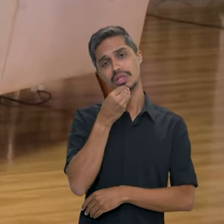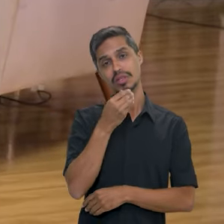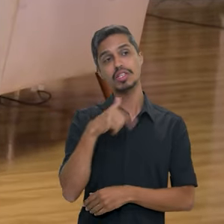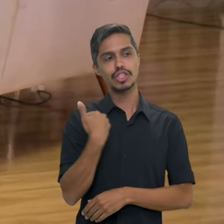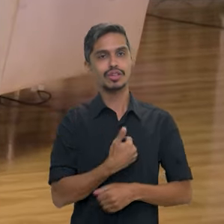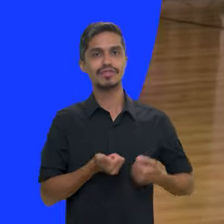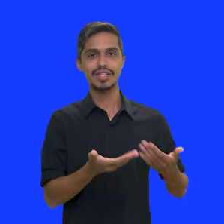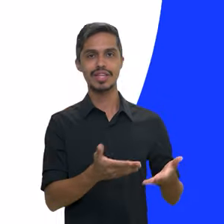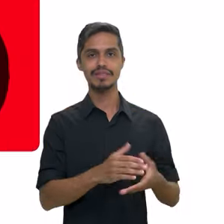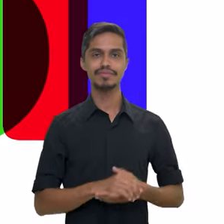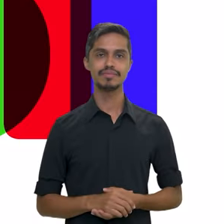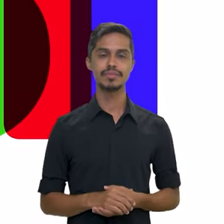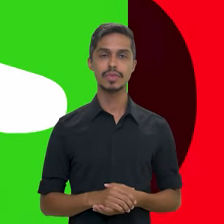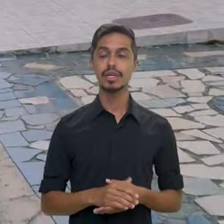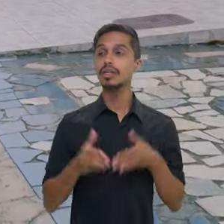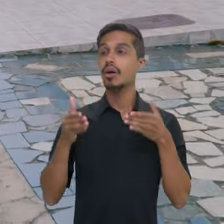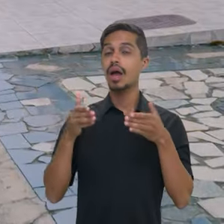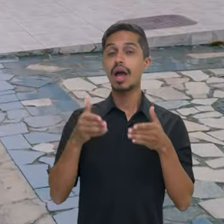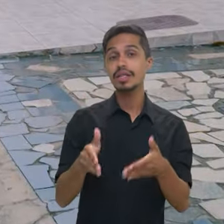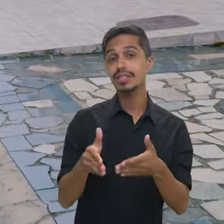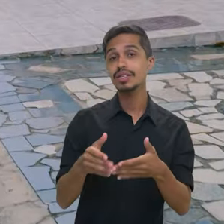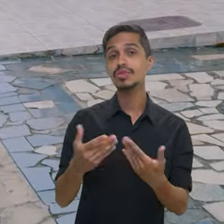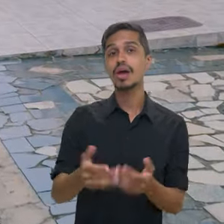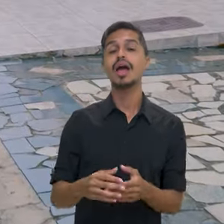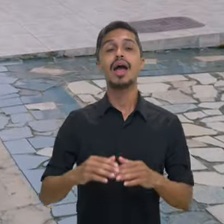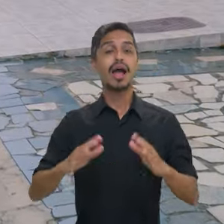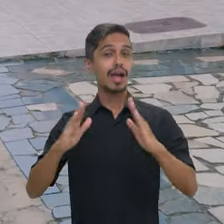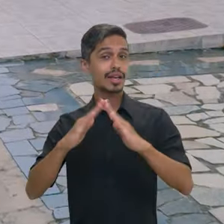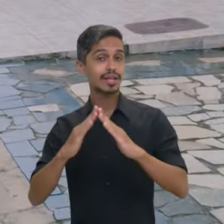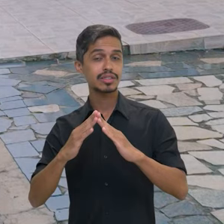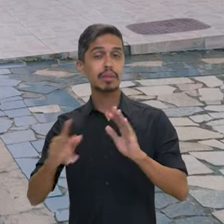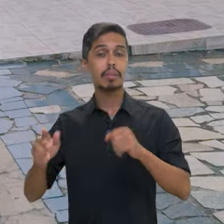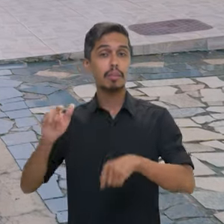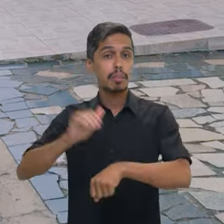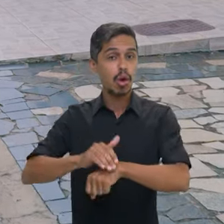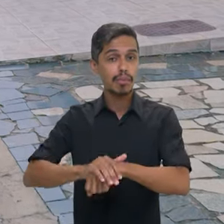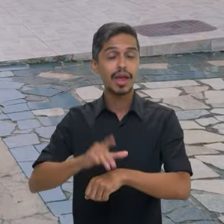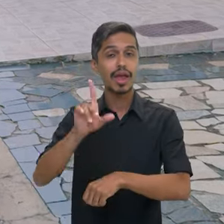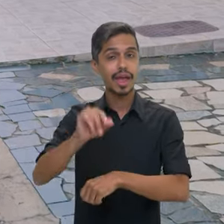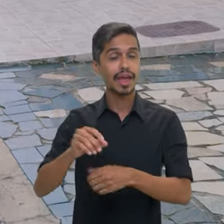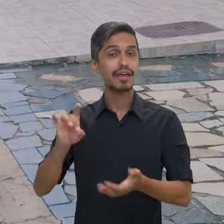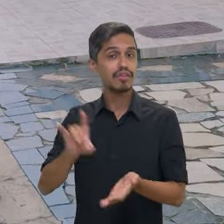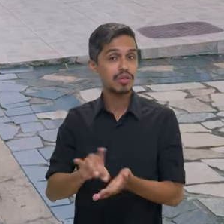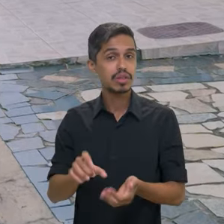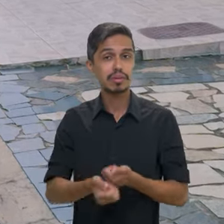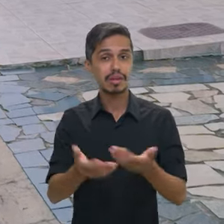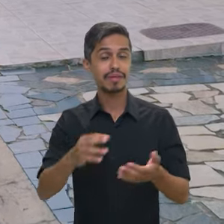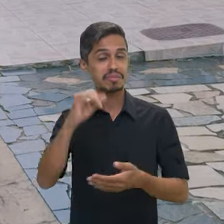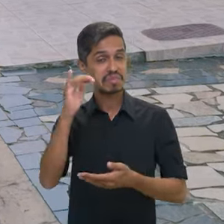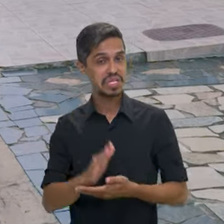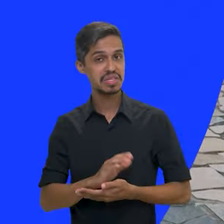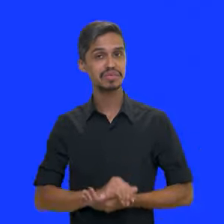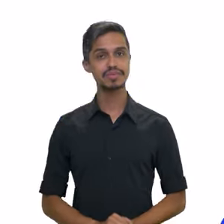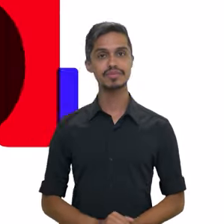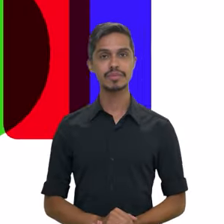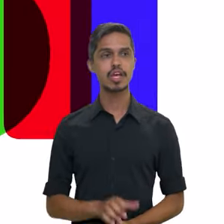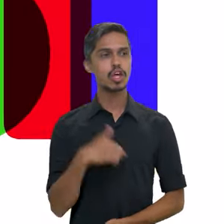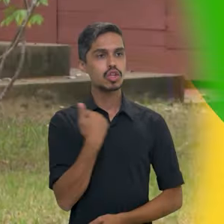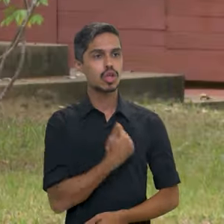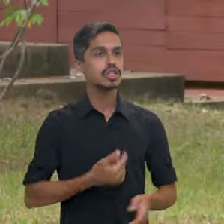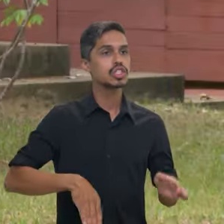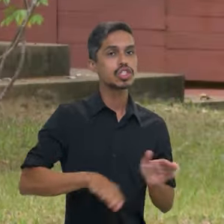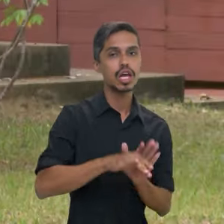oportunidade e a gente vai dar. E o acesso à moradia própria? Ele voltou a ser uma realidade para muitos brasileiros.